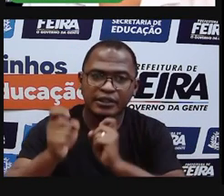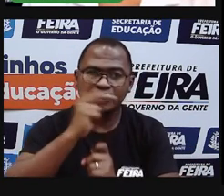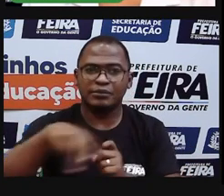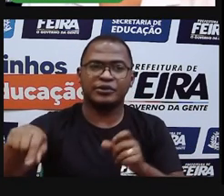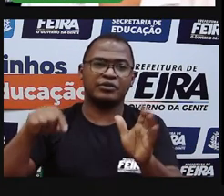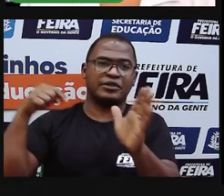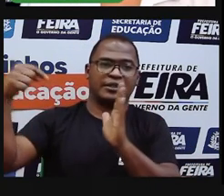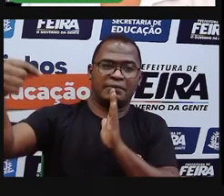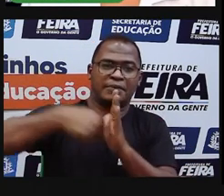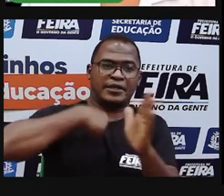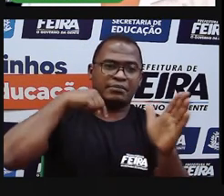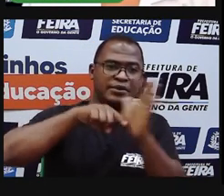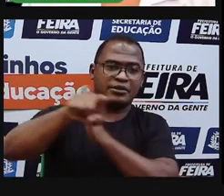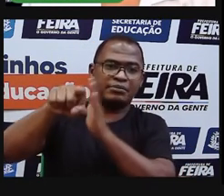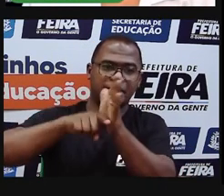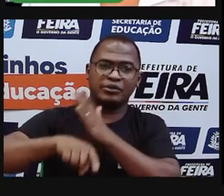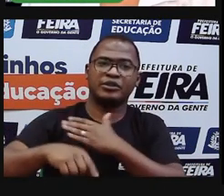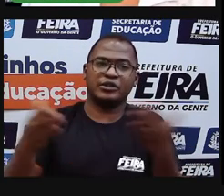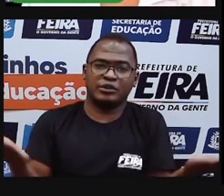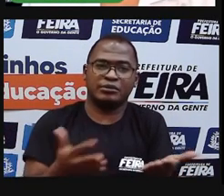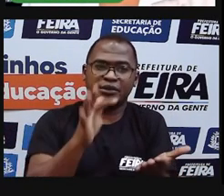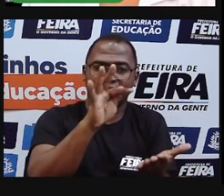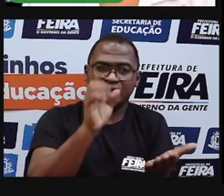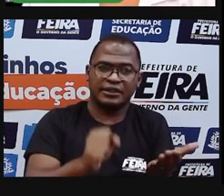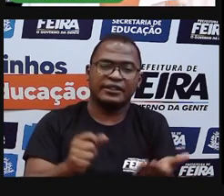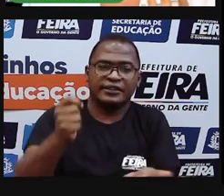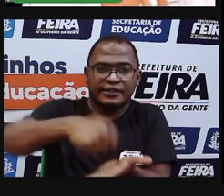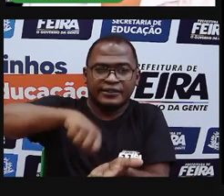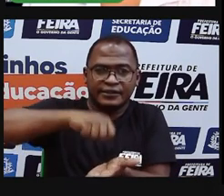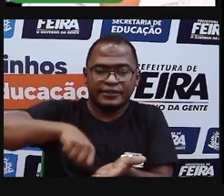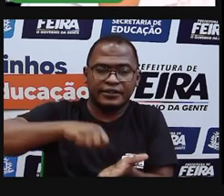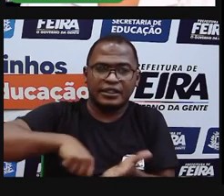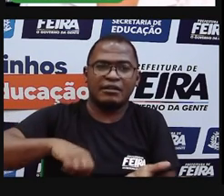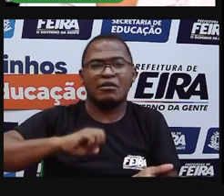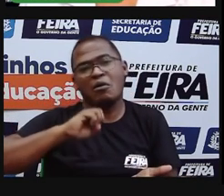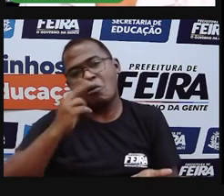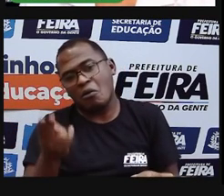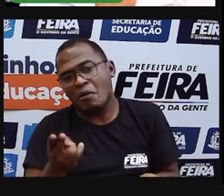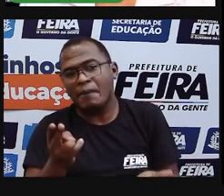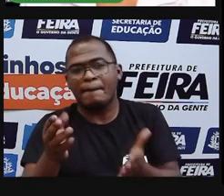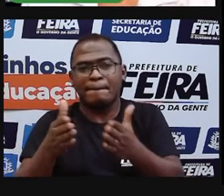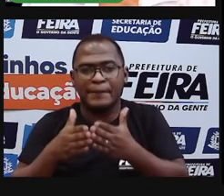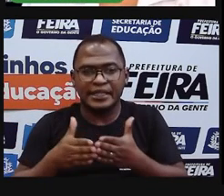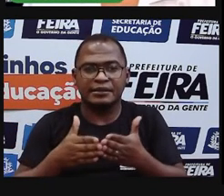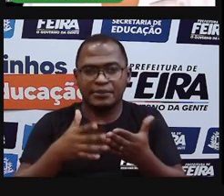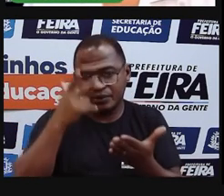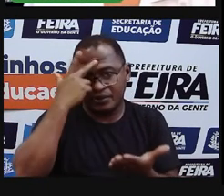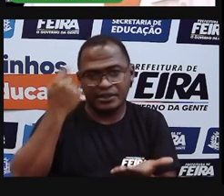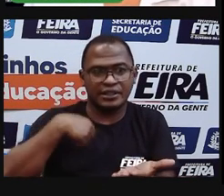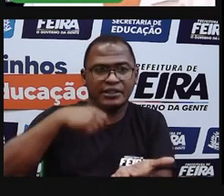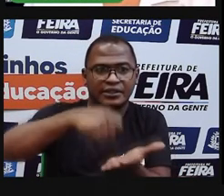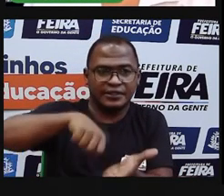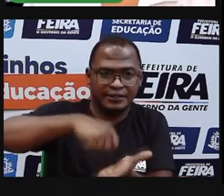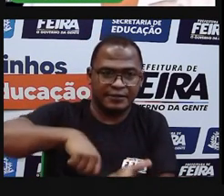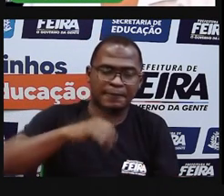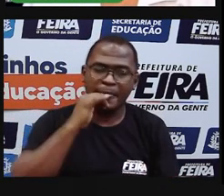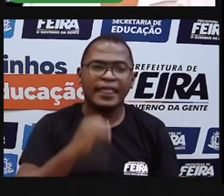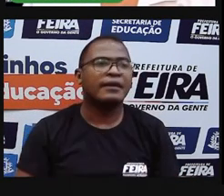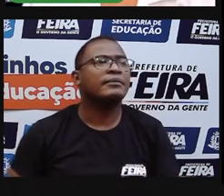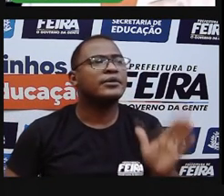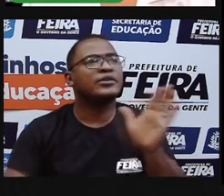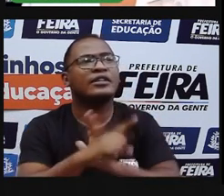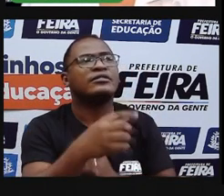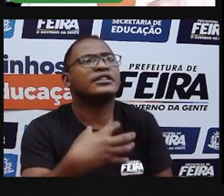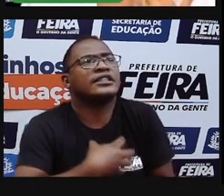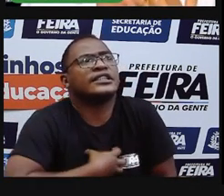nossa cidade e diga, escreva, ou peça uma pessoa para escrever para vocês. Qual o seu sentimento por essa cidade?